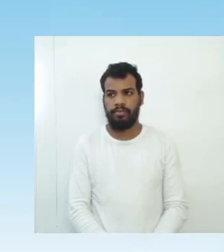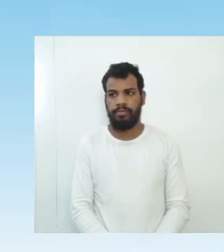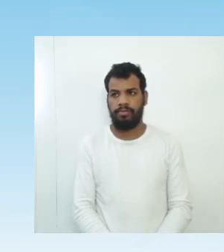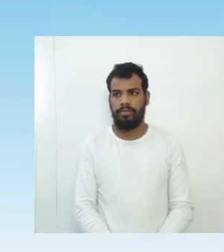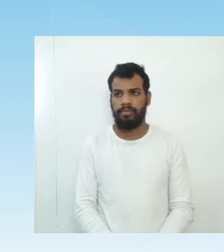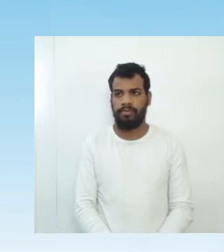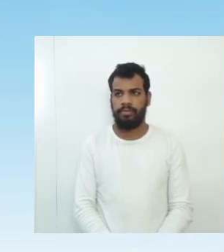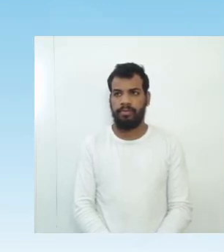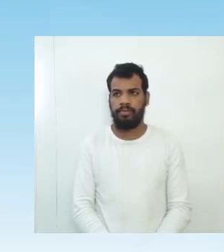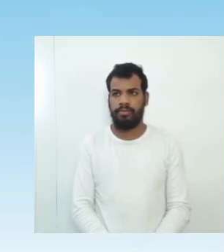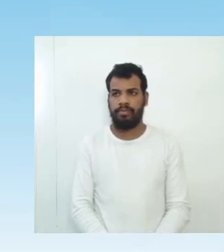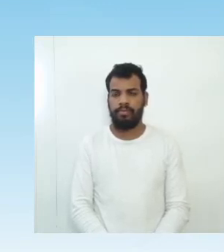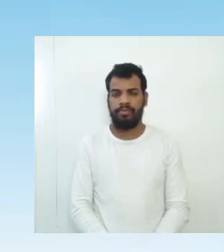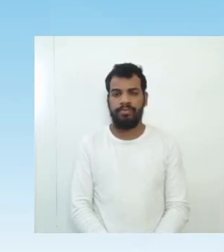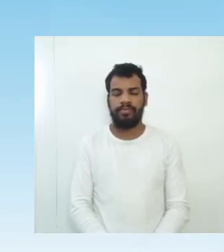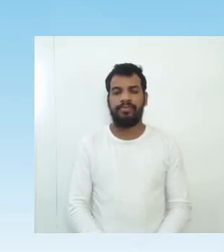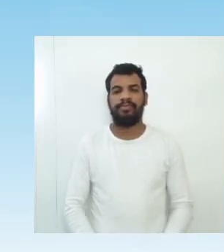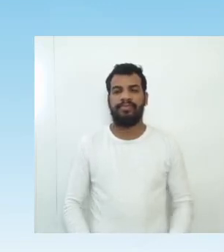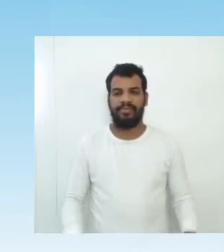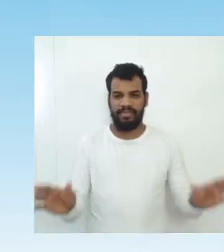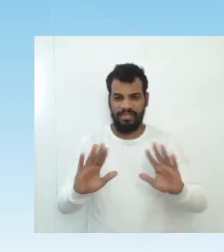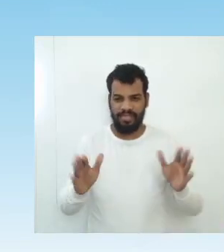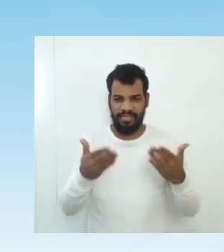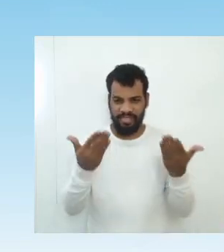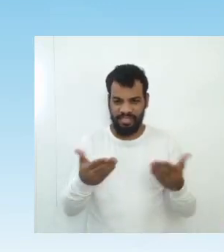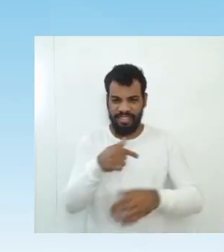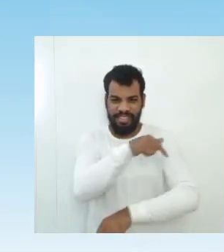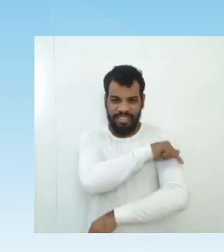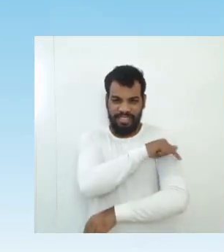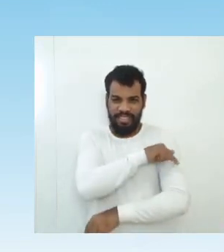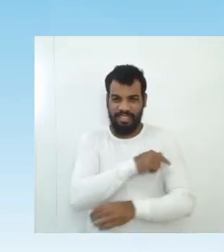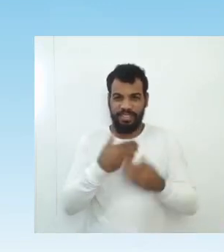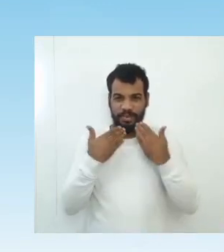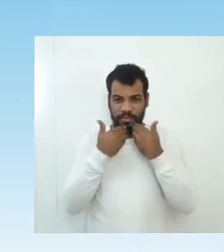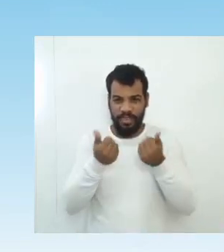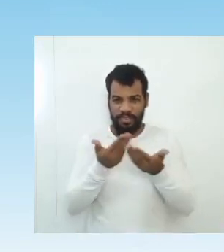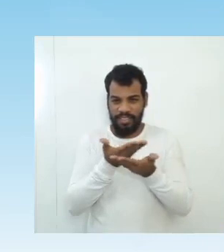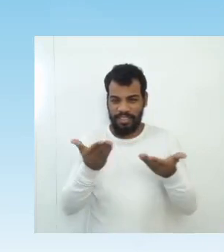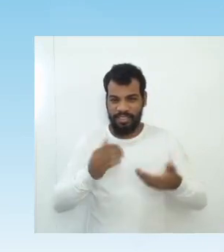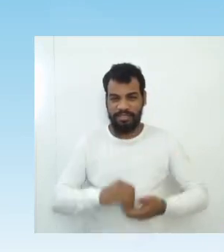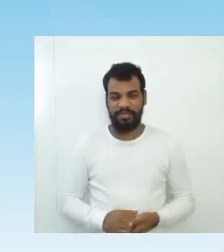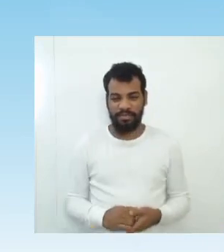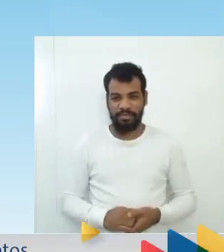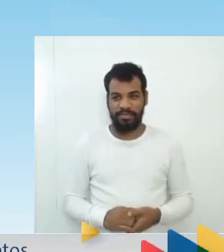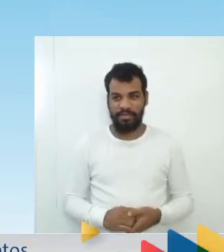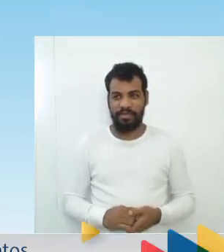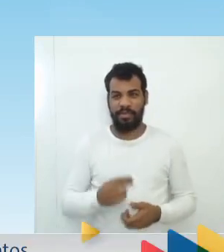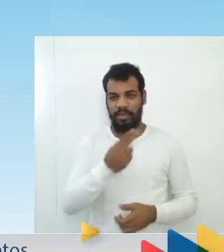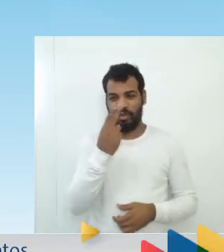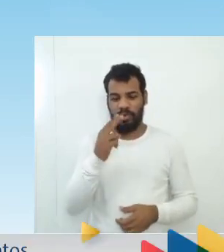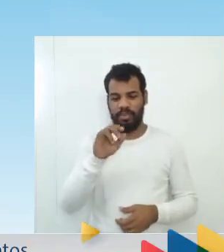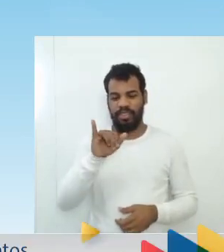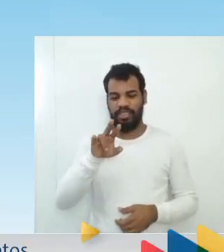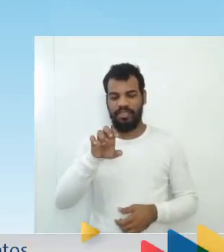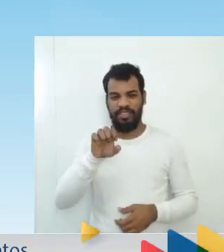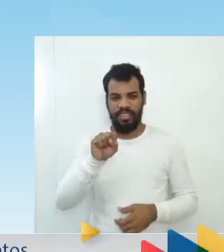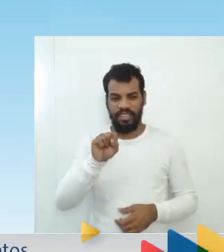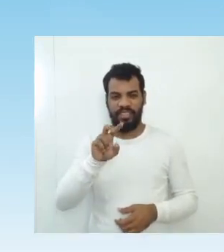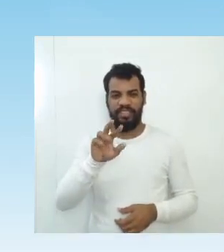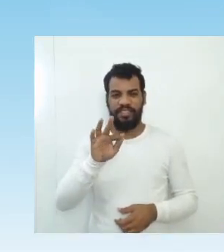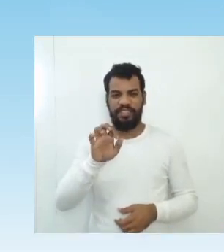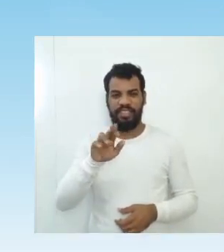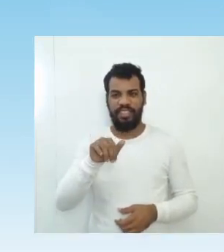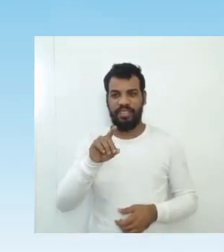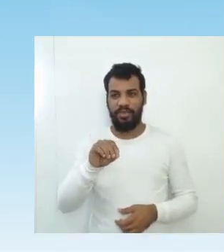E aí, galerinha do sétimo ano, tudo bem com vocês? Meu nome é Ives Fernando, eu sou professor de